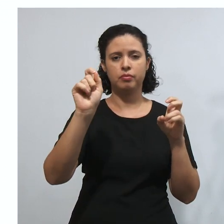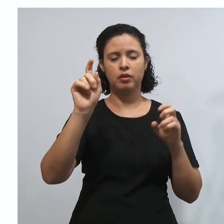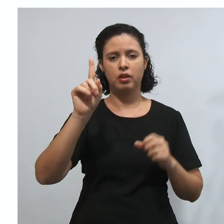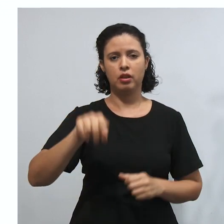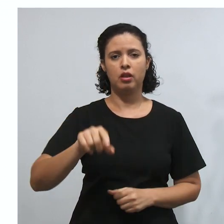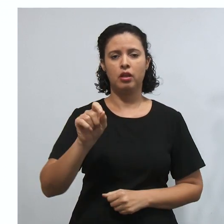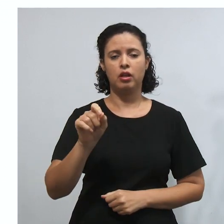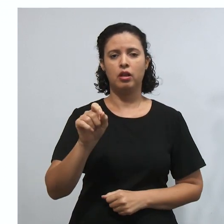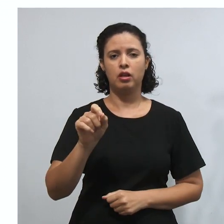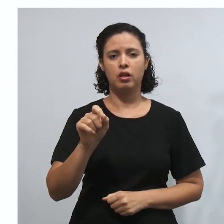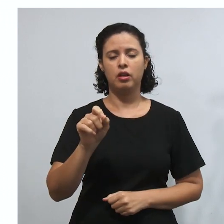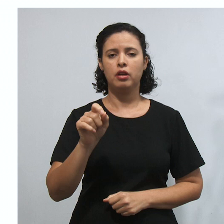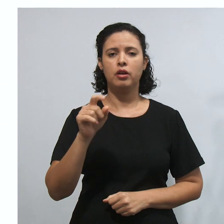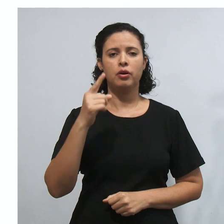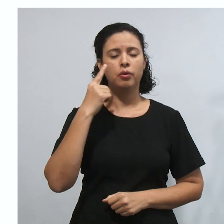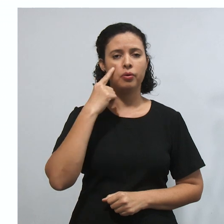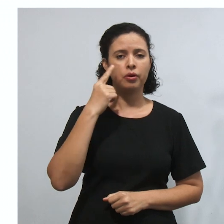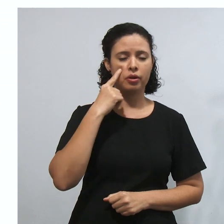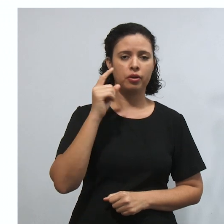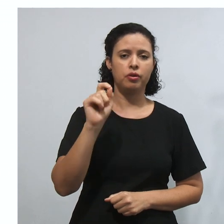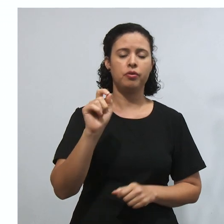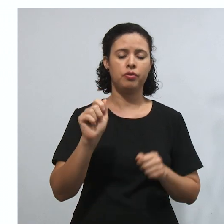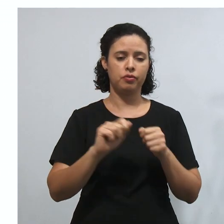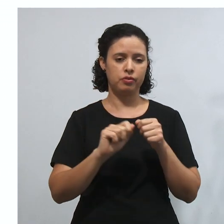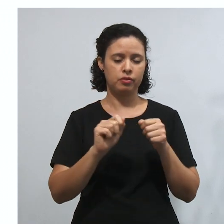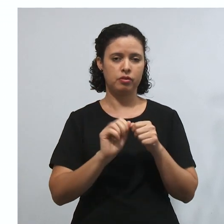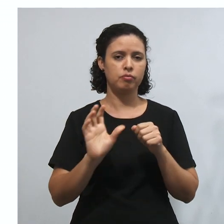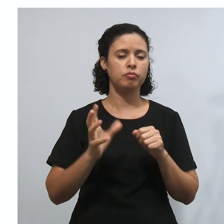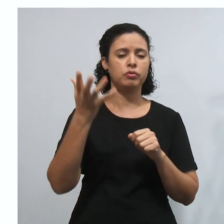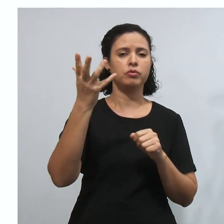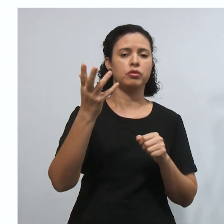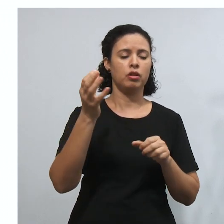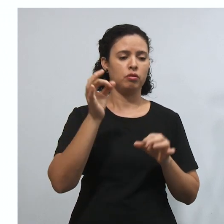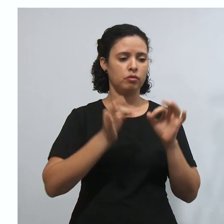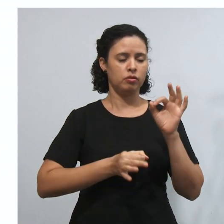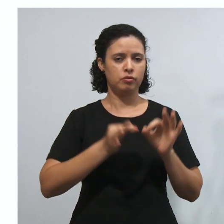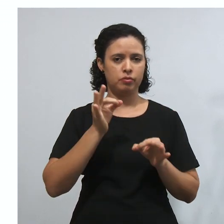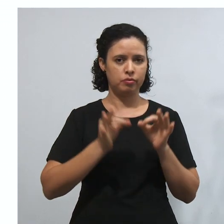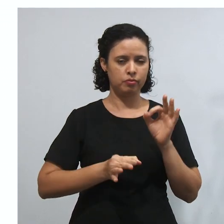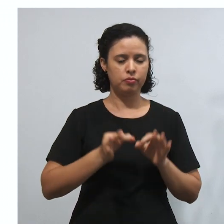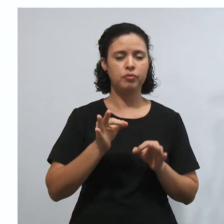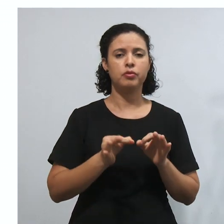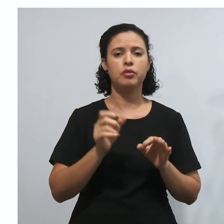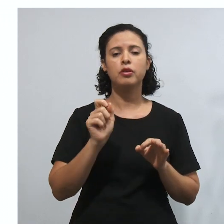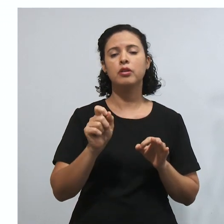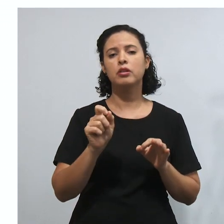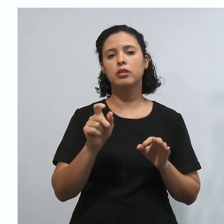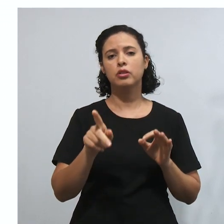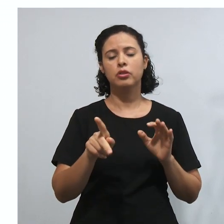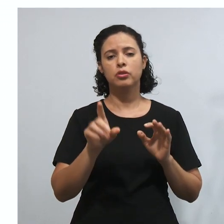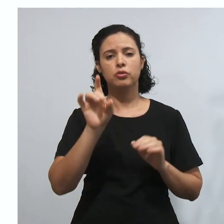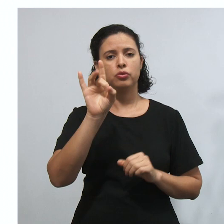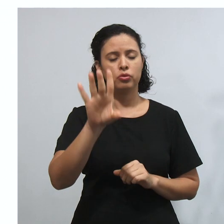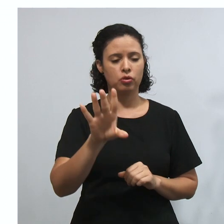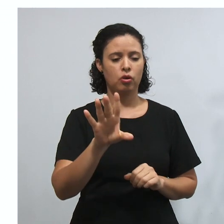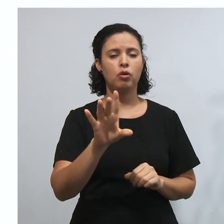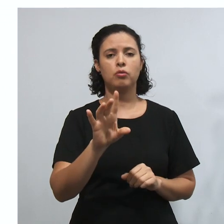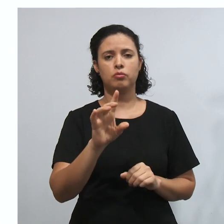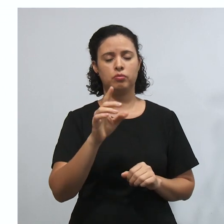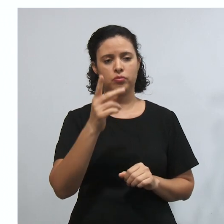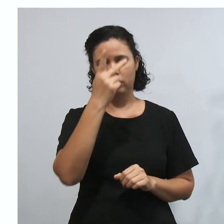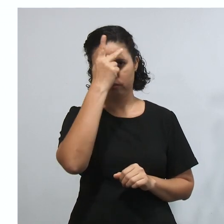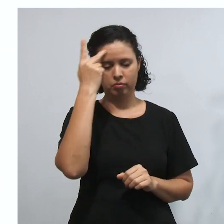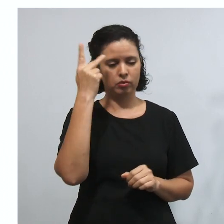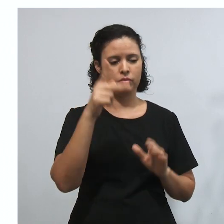o caso que vai fazer julgado somente entre aquelas partes do processo, tá?